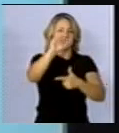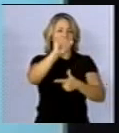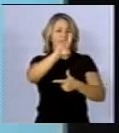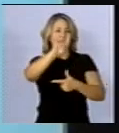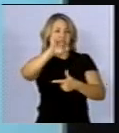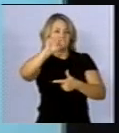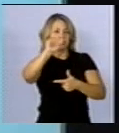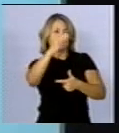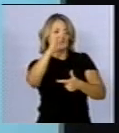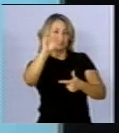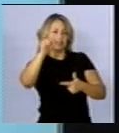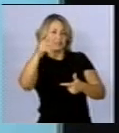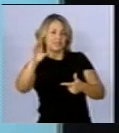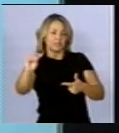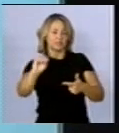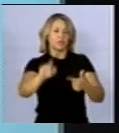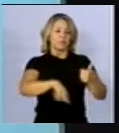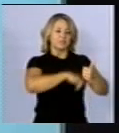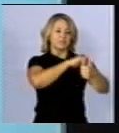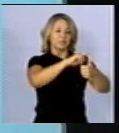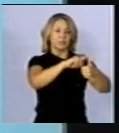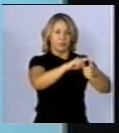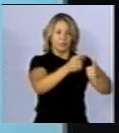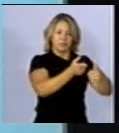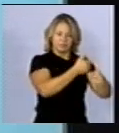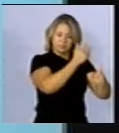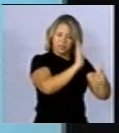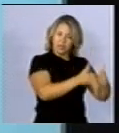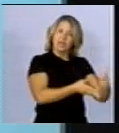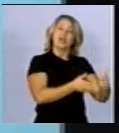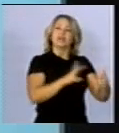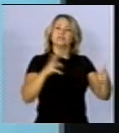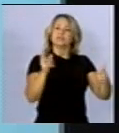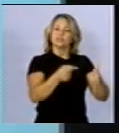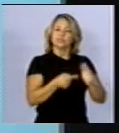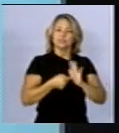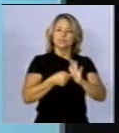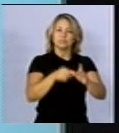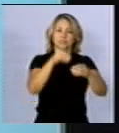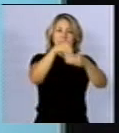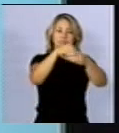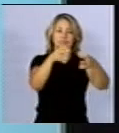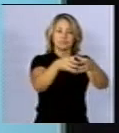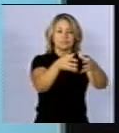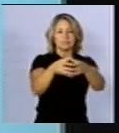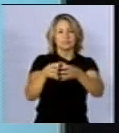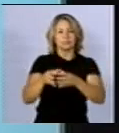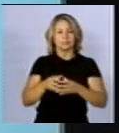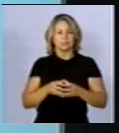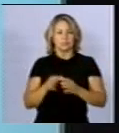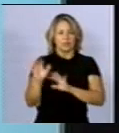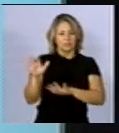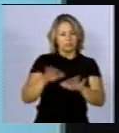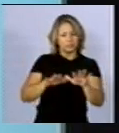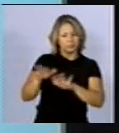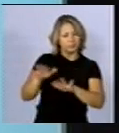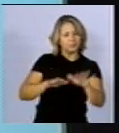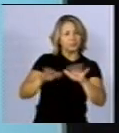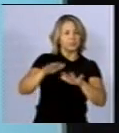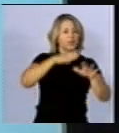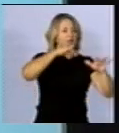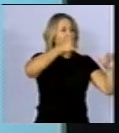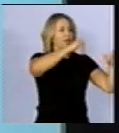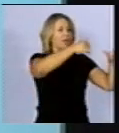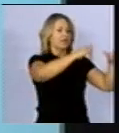relação ao primeiro aspecto, o fato de como todo o nosso mundo físico é composto de cargas elétricas, os átomos são compostos de cargas elétricas em movimento, e